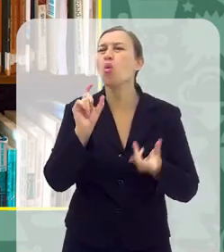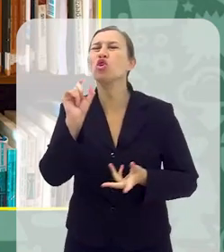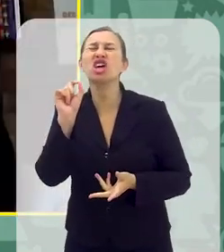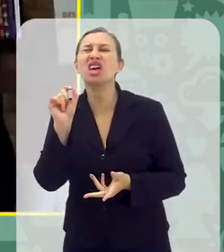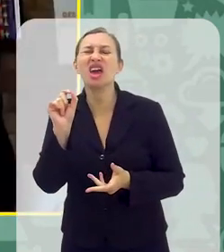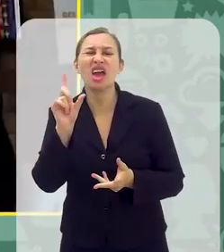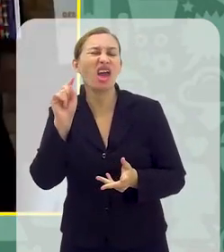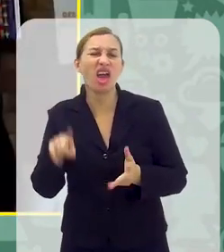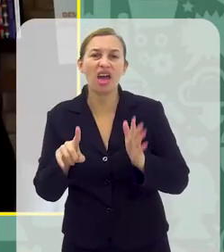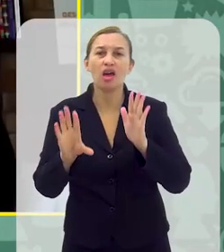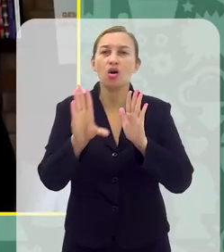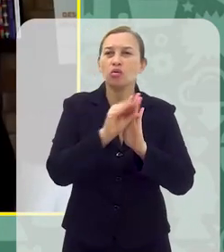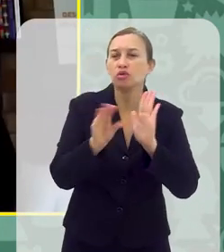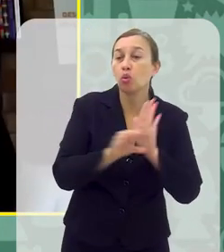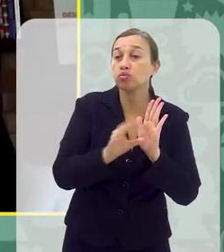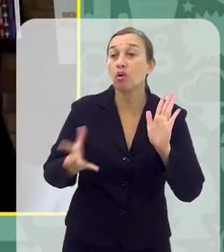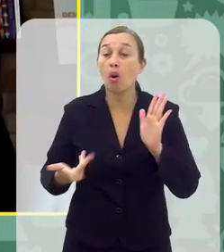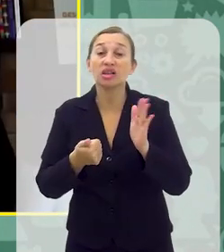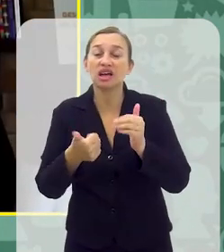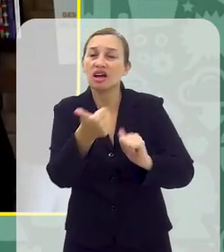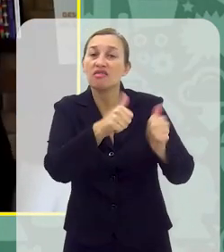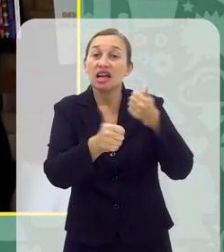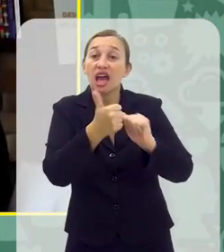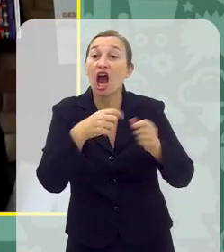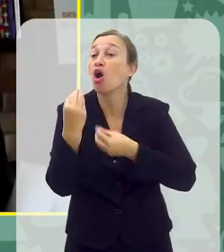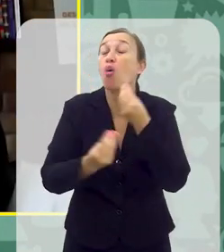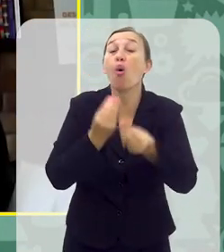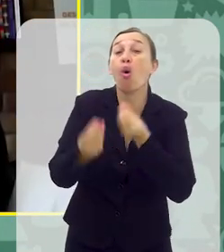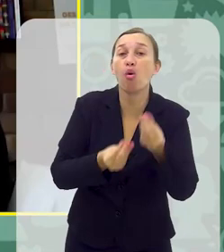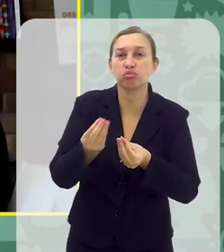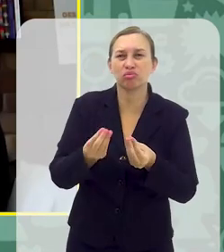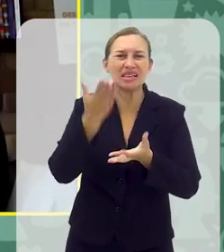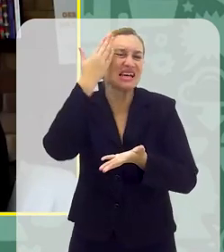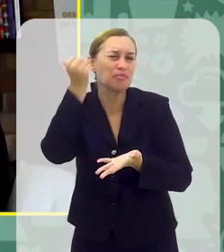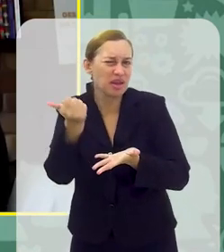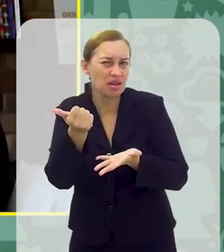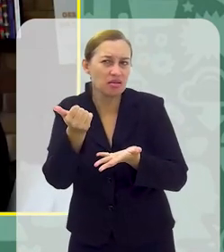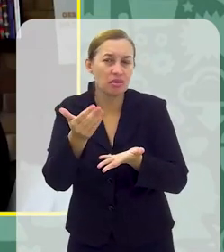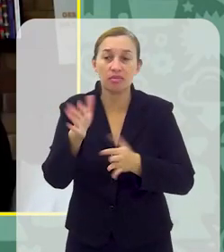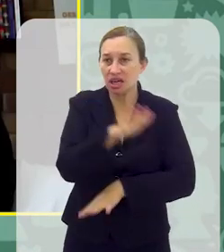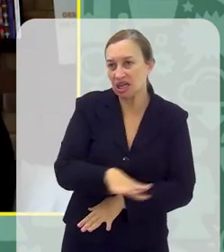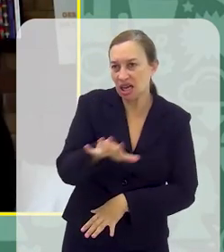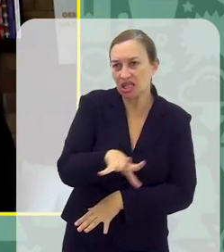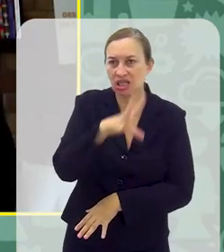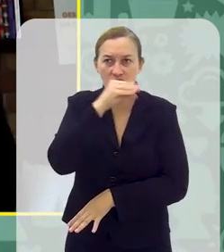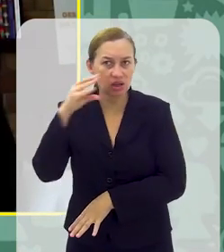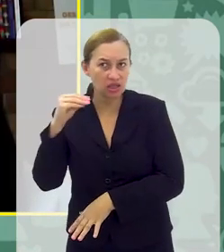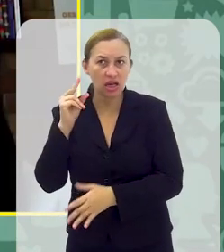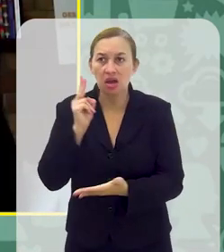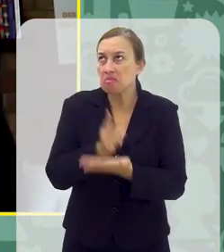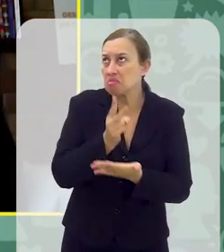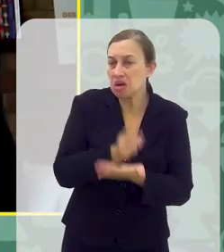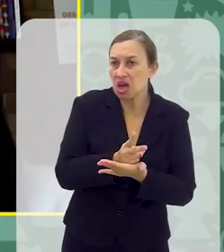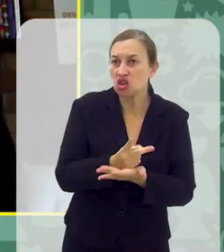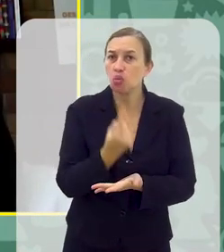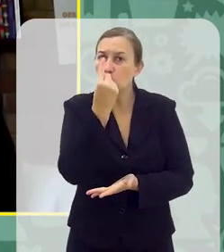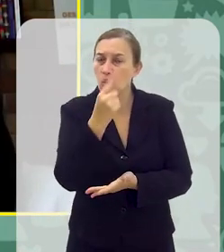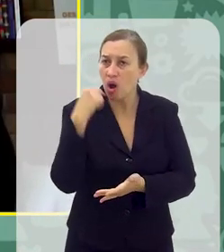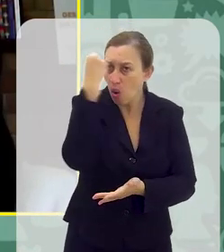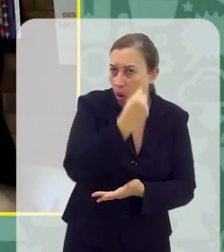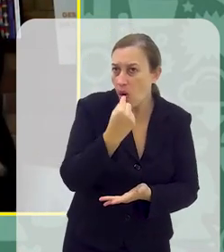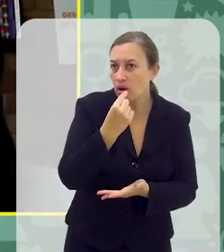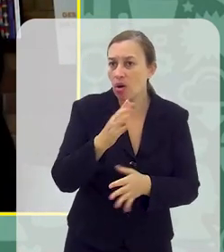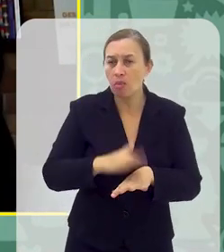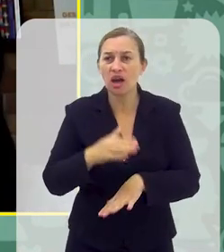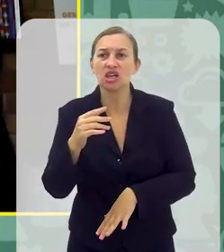conteúdo de qualidade? Como é que os pais podem avaliar o que é esse conteúdo de qualidade para crianças e adolescentes Mesmo que seja por uma